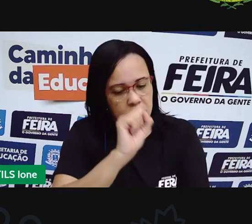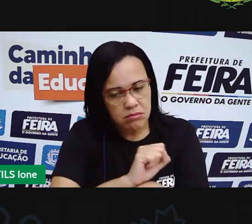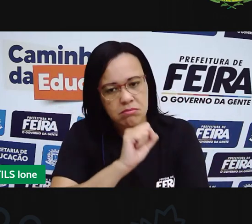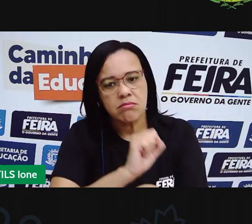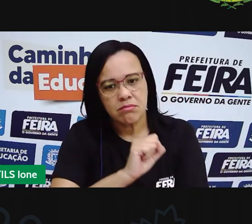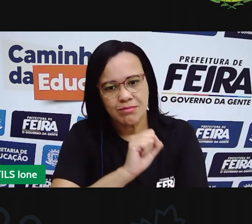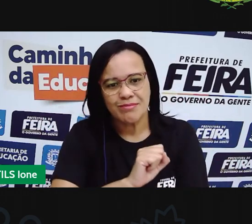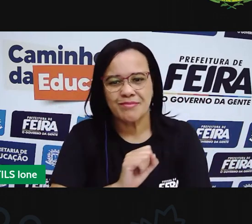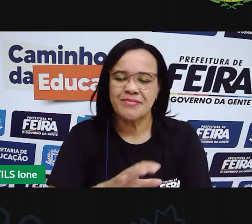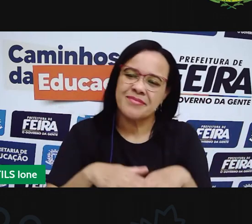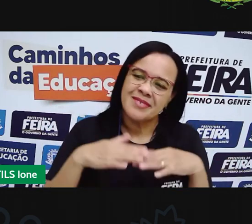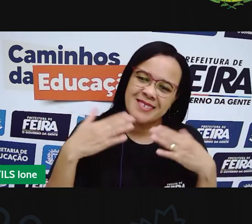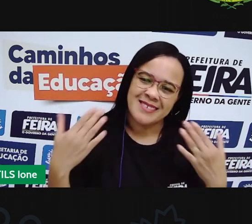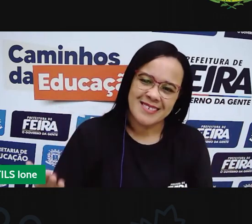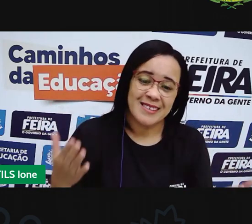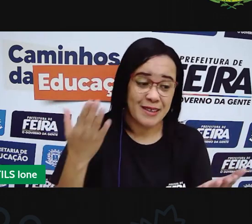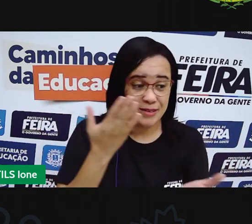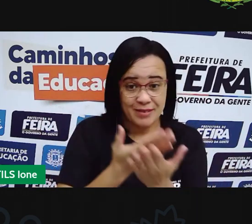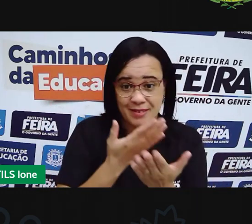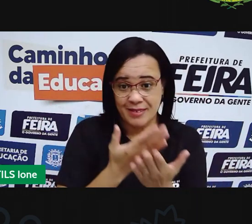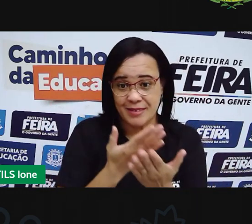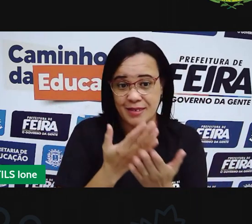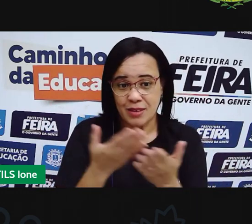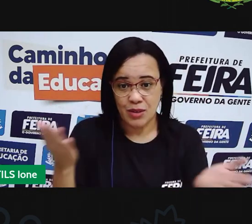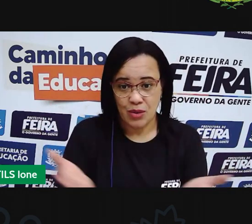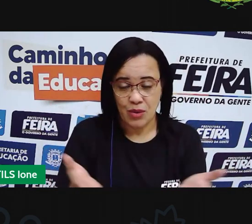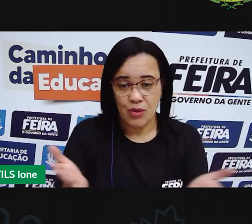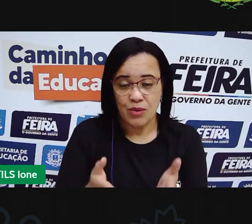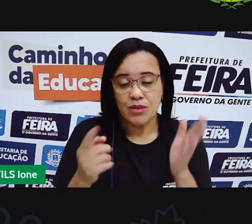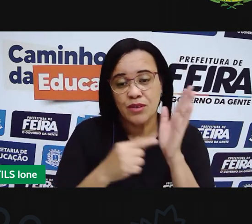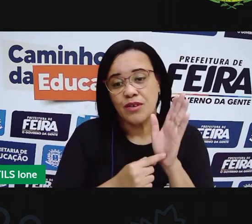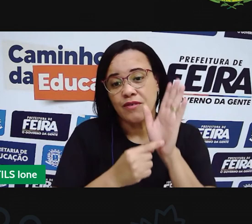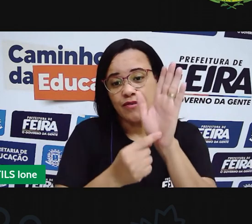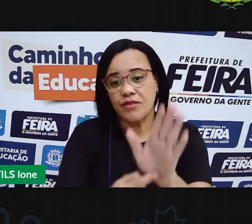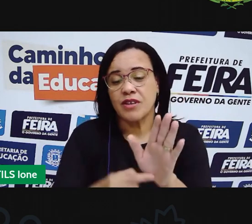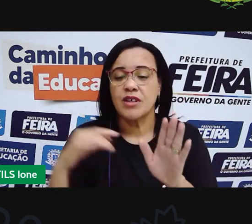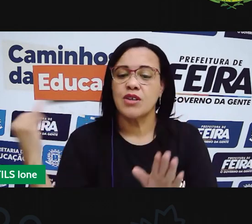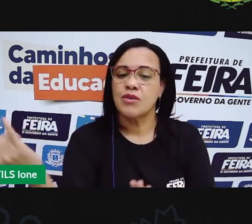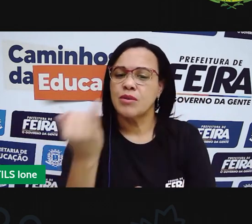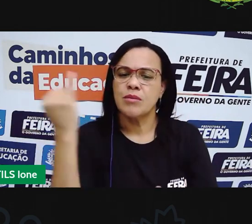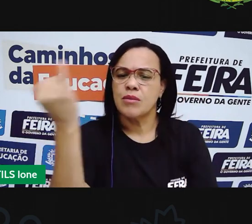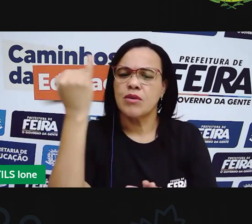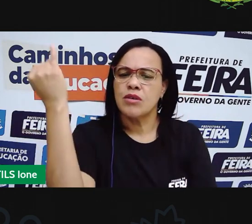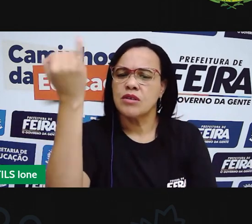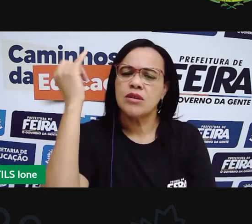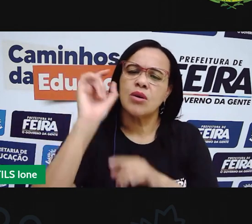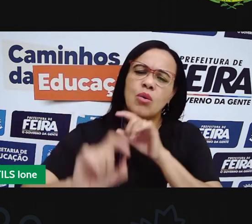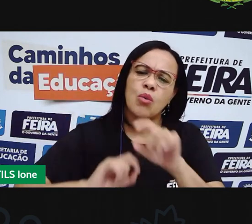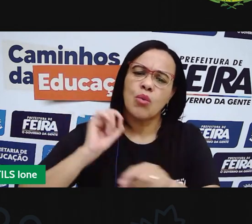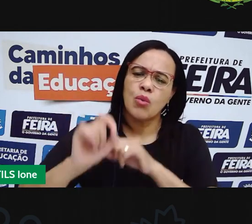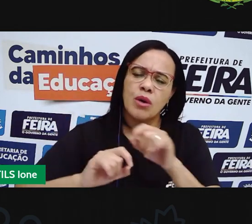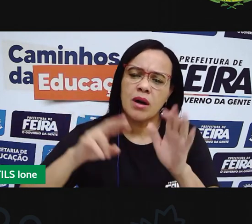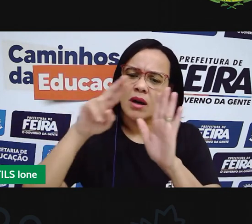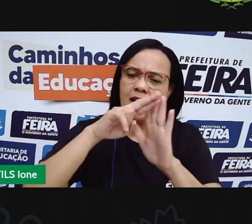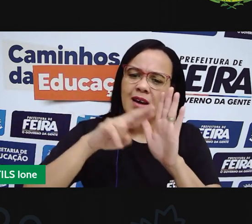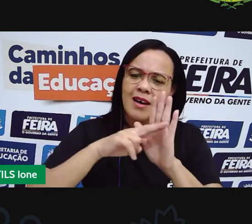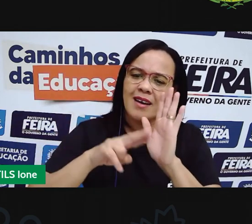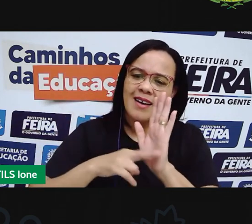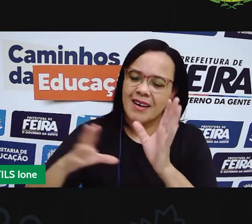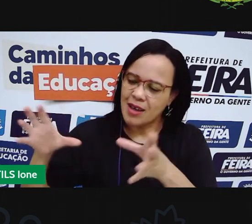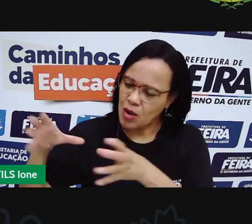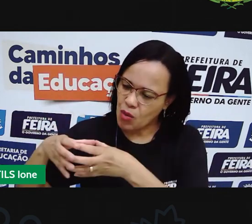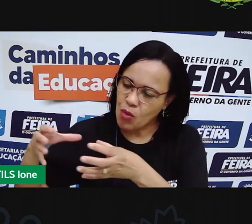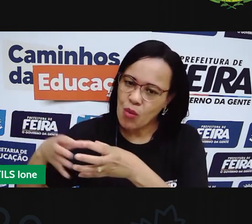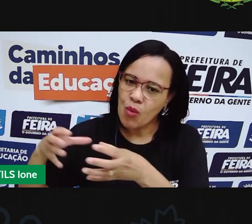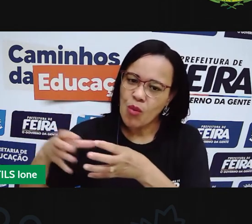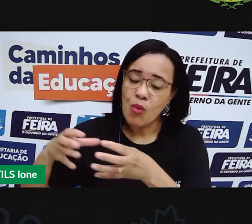Então, criançada, nessa aula de hoje, a gente viu a importância das regras de comunista na escola,